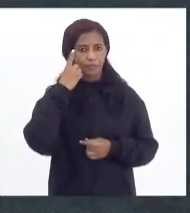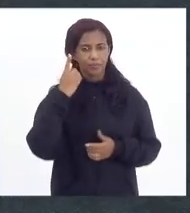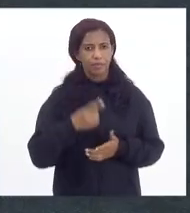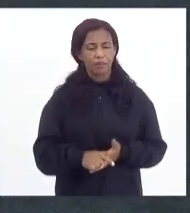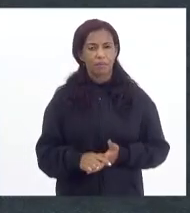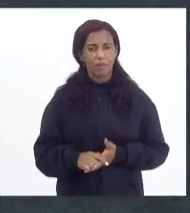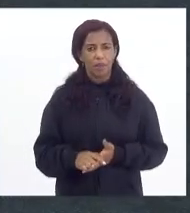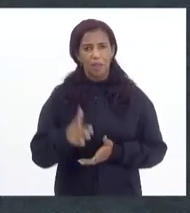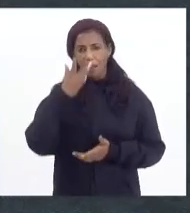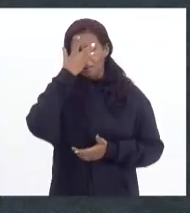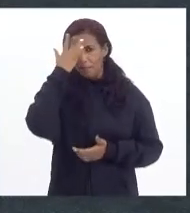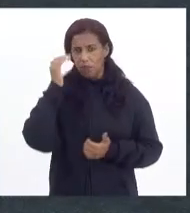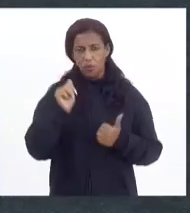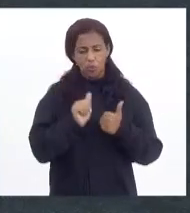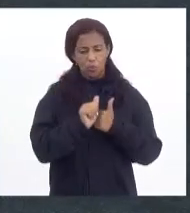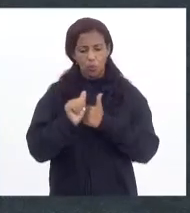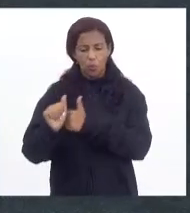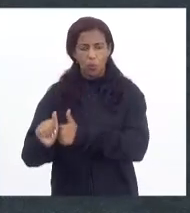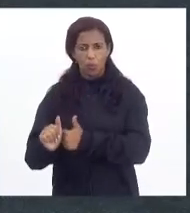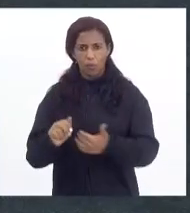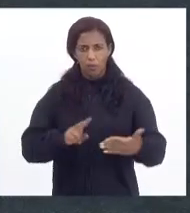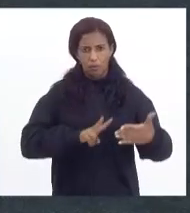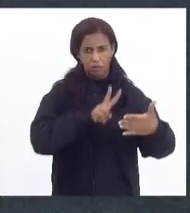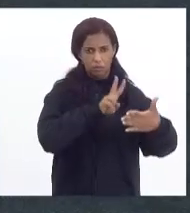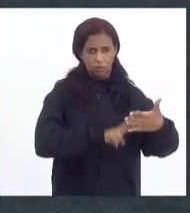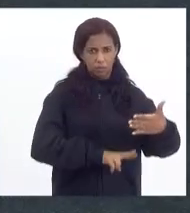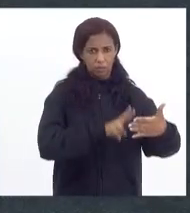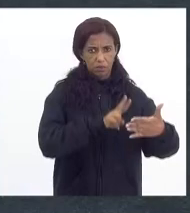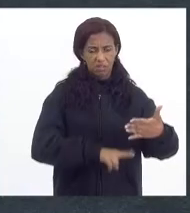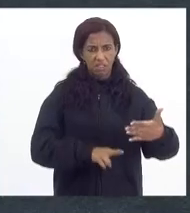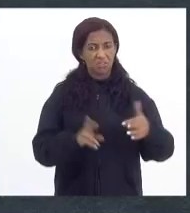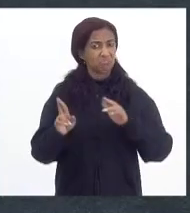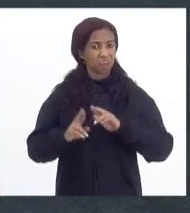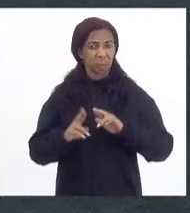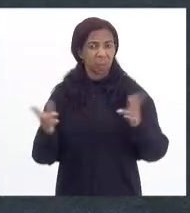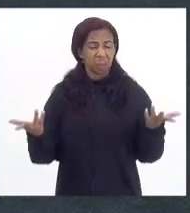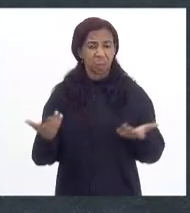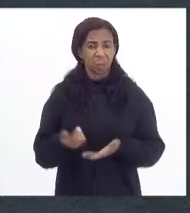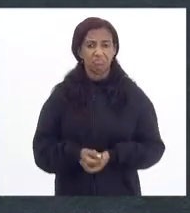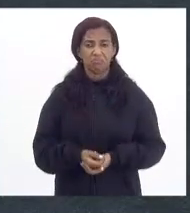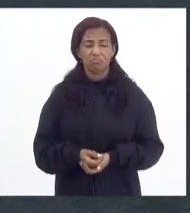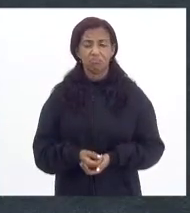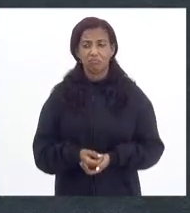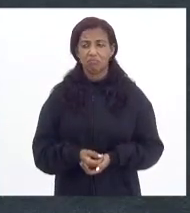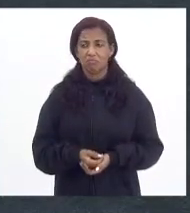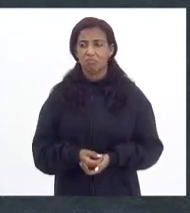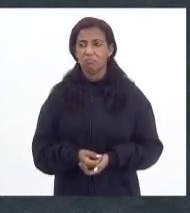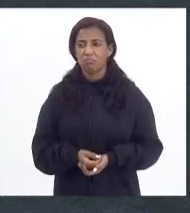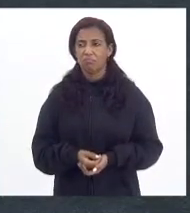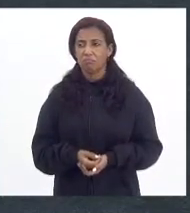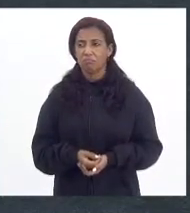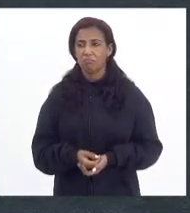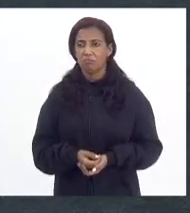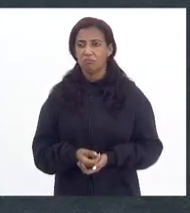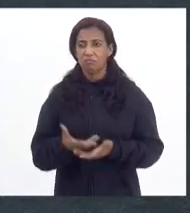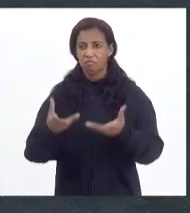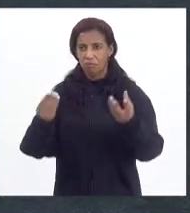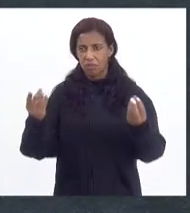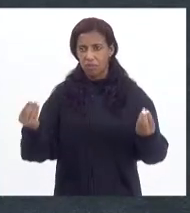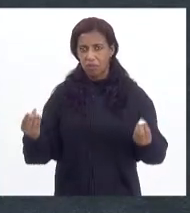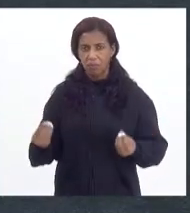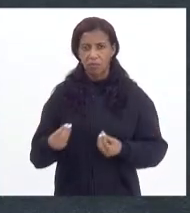para quem não está acompanhando a pauta, não faz diferença. Não faz diferença. Mas tem muitos